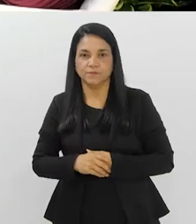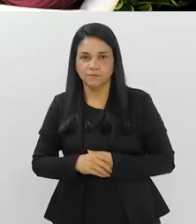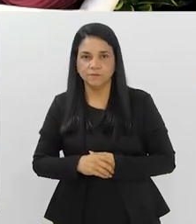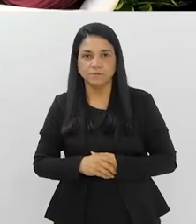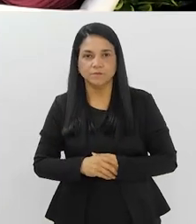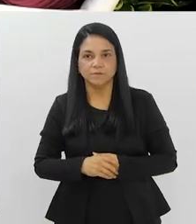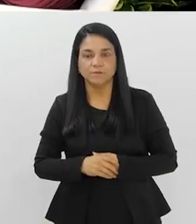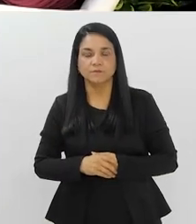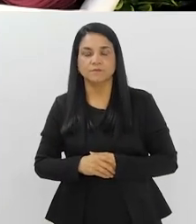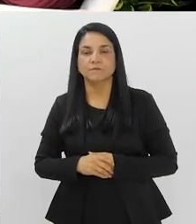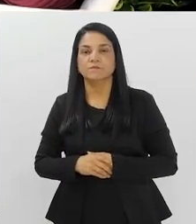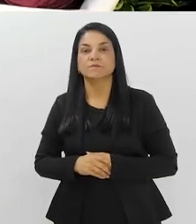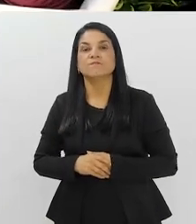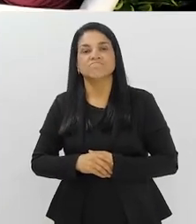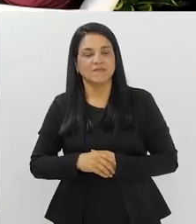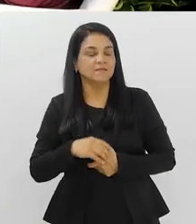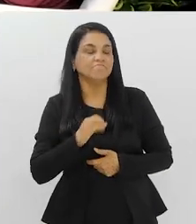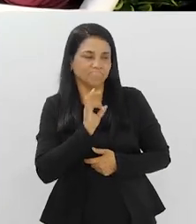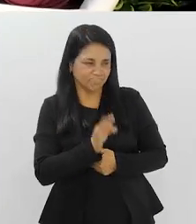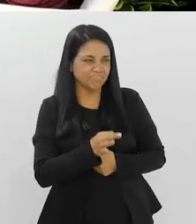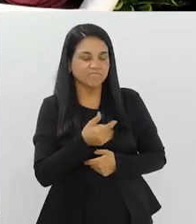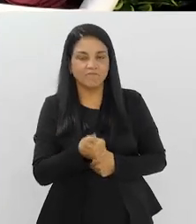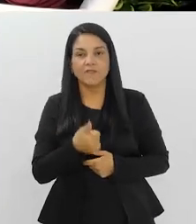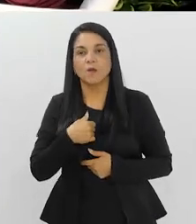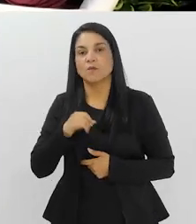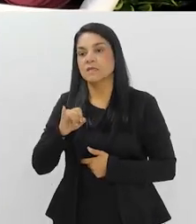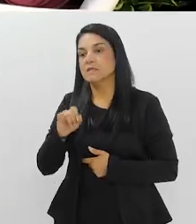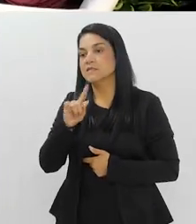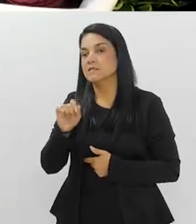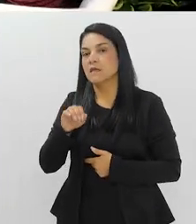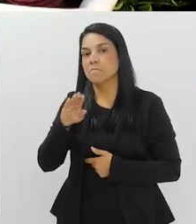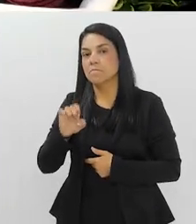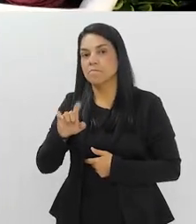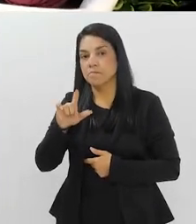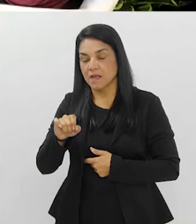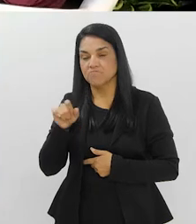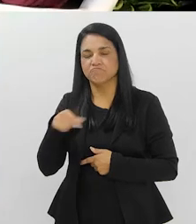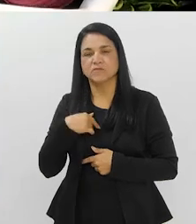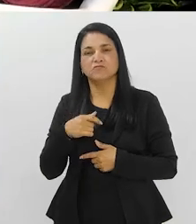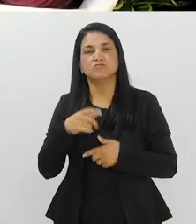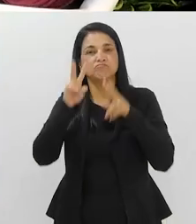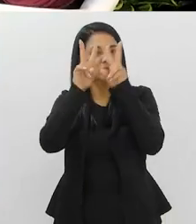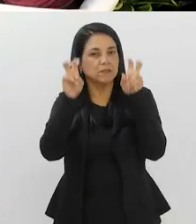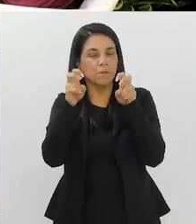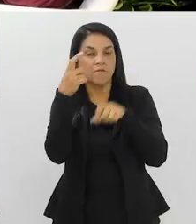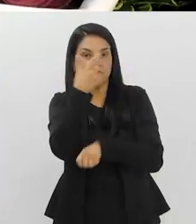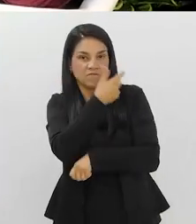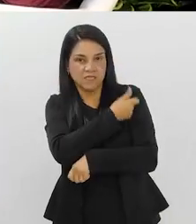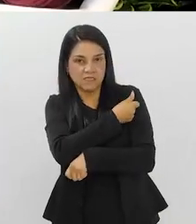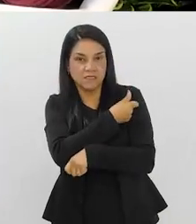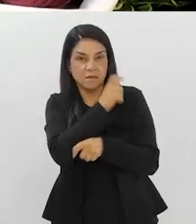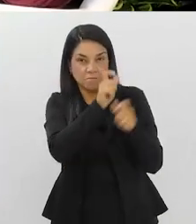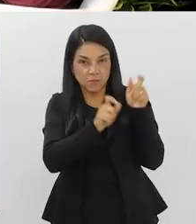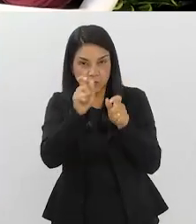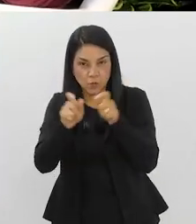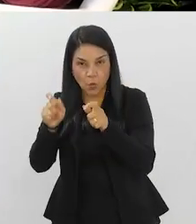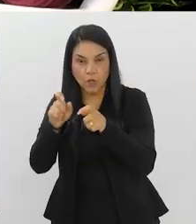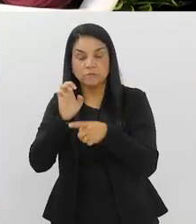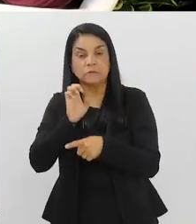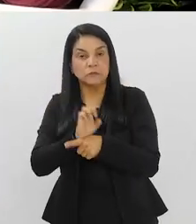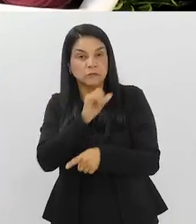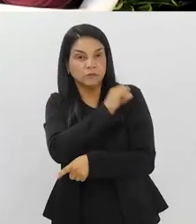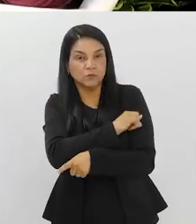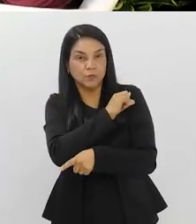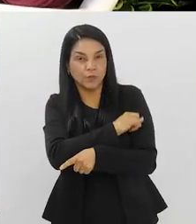contactantes, né? Tá certo. Isabela, por falar em vacinar o maior número possível de pessoas, né, no estado do Rio, a